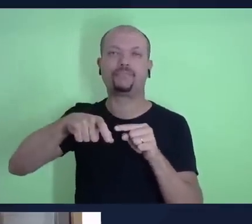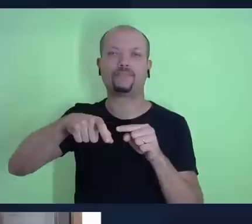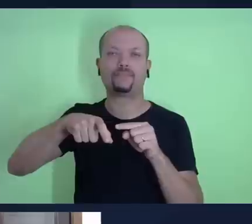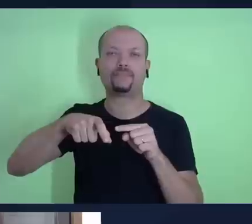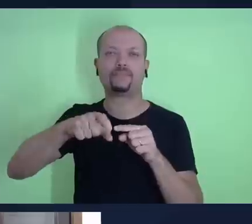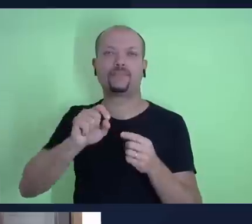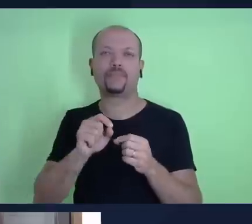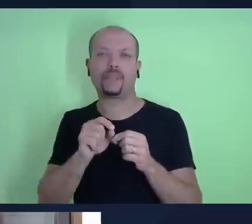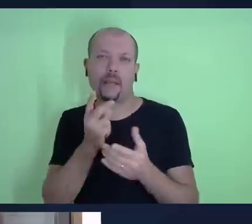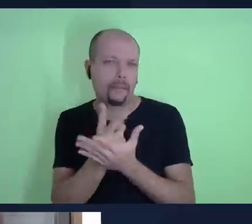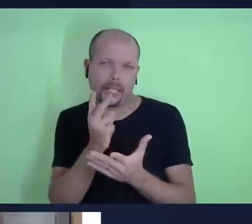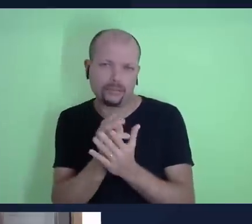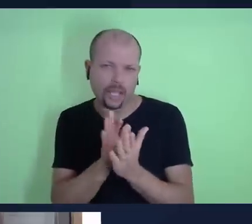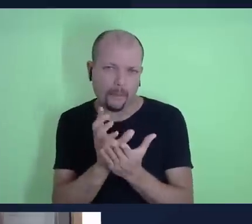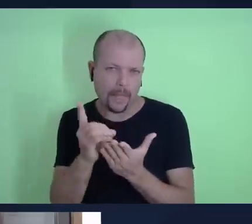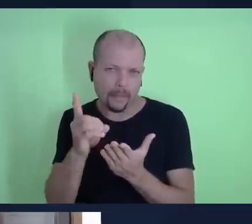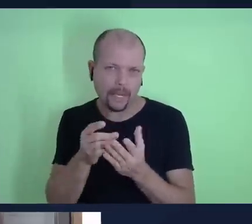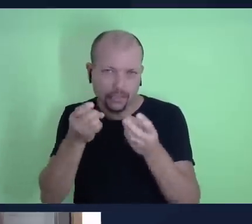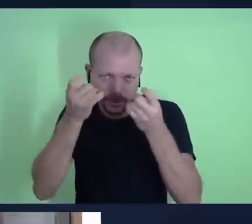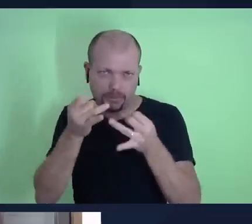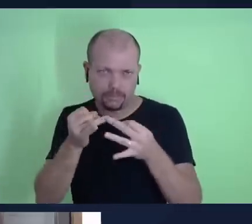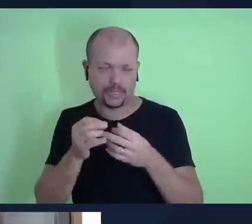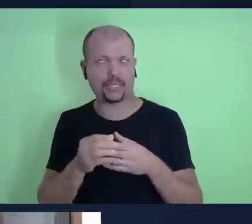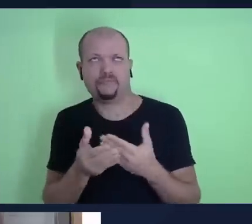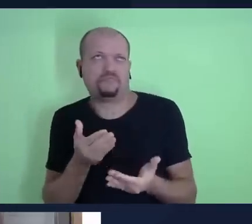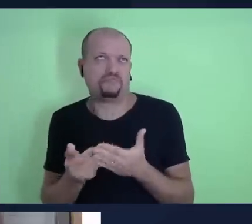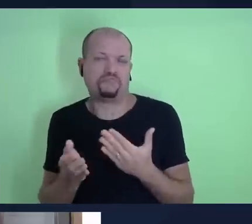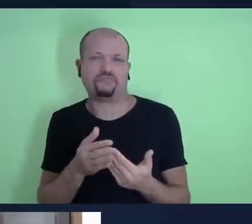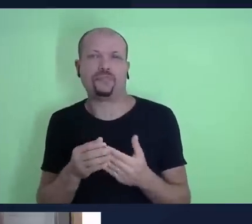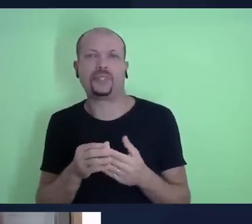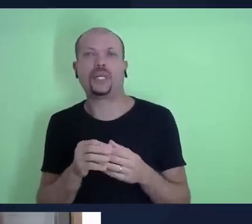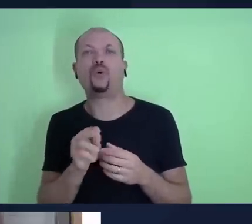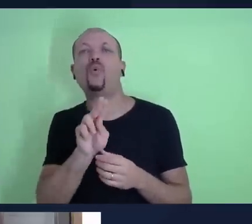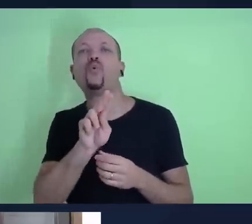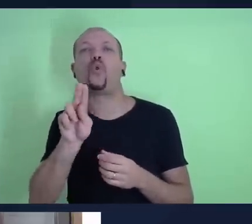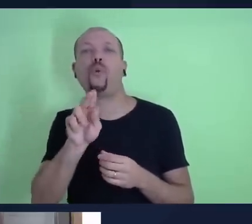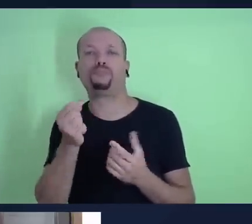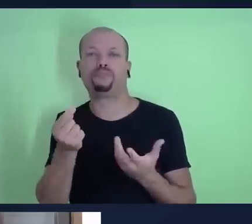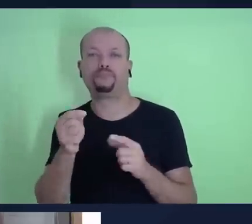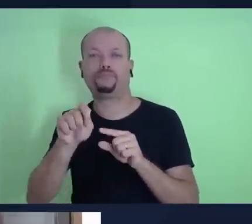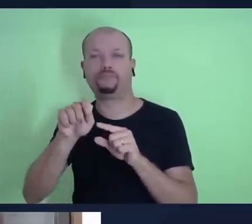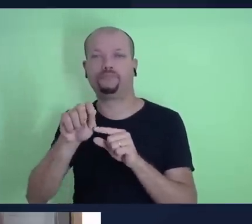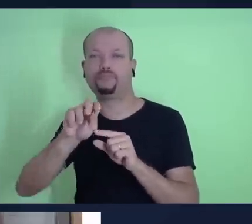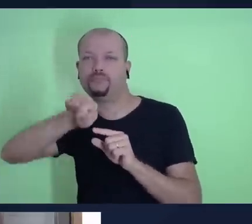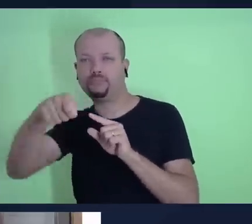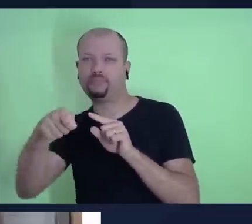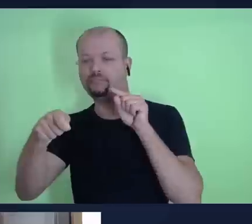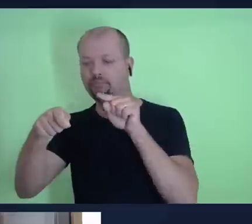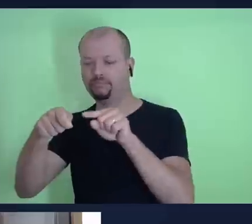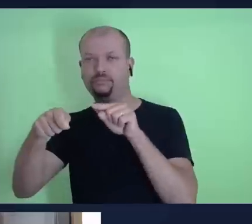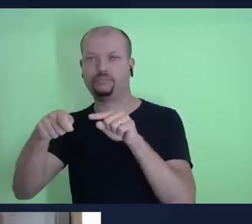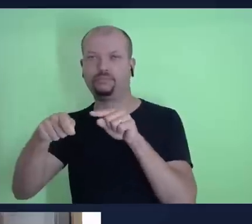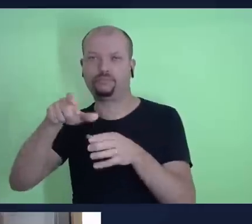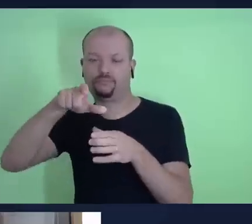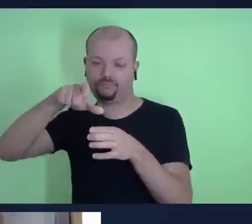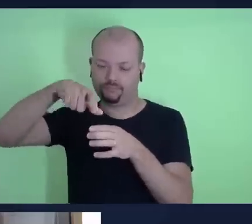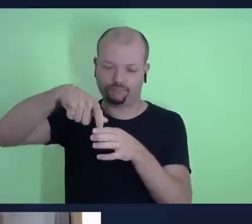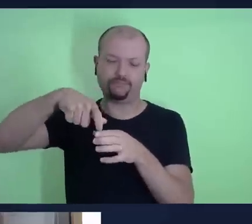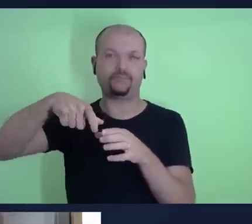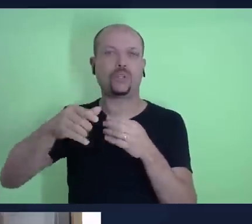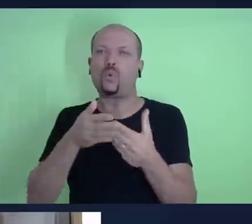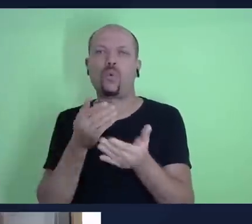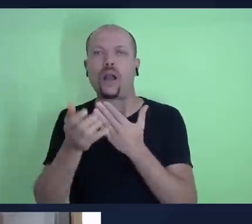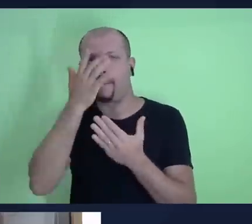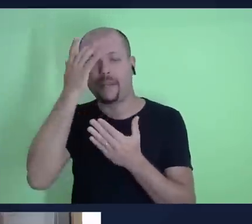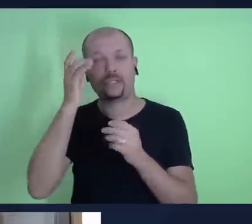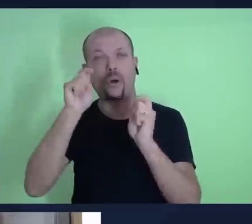Bíblia nos diz a respeito disso, independente do termo na língua original em que a Bíblia foi escrita, qualquer pessoa pode